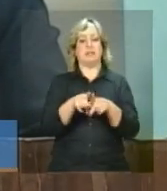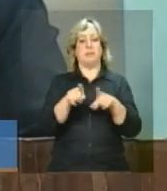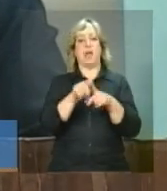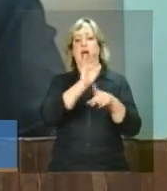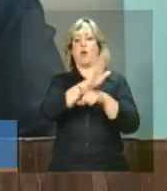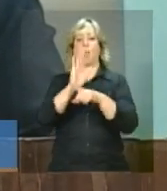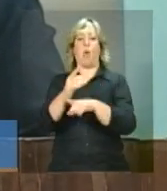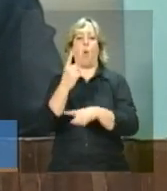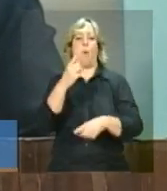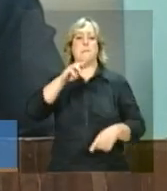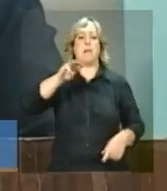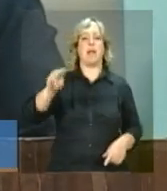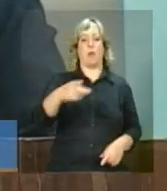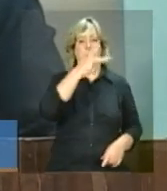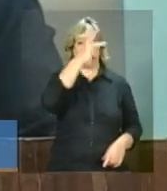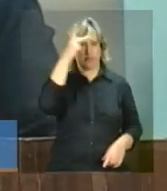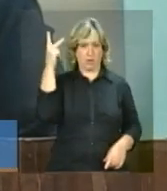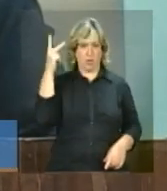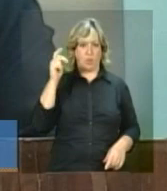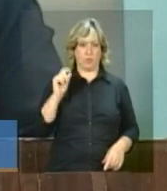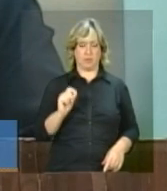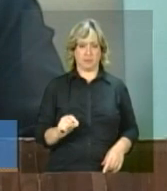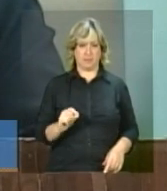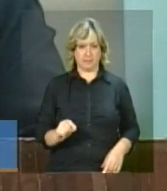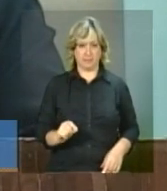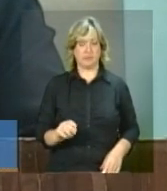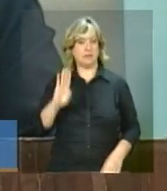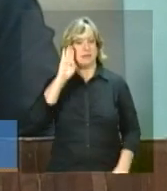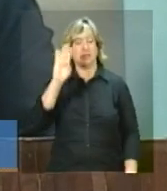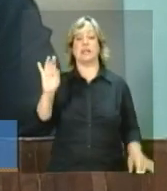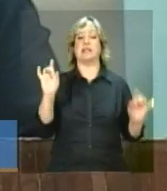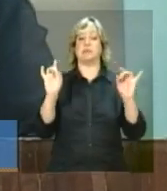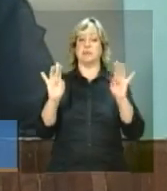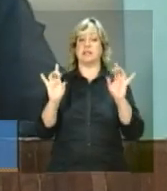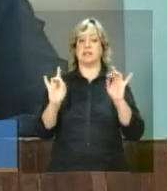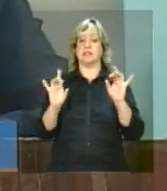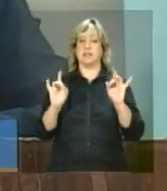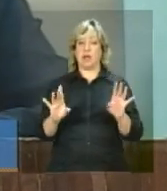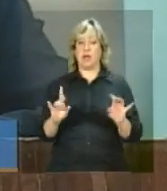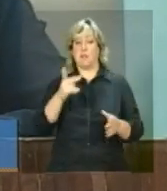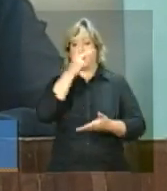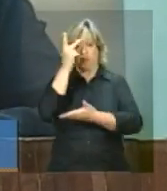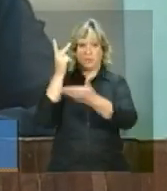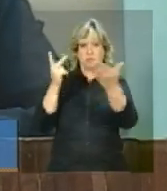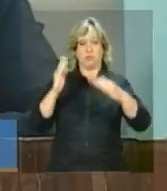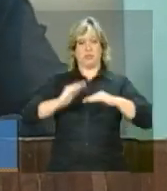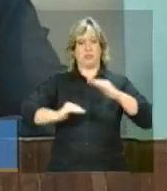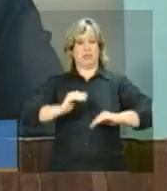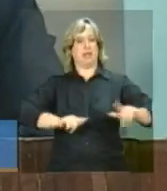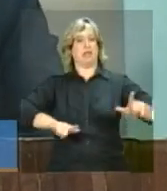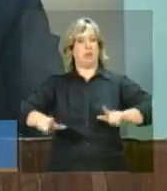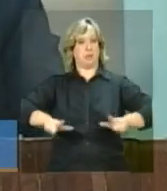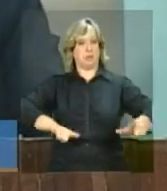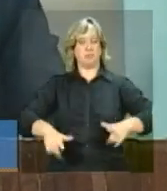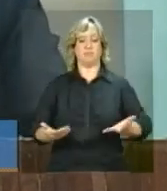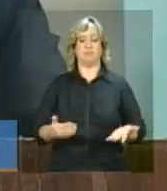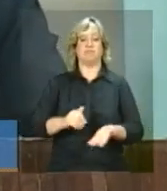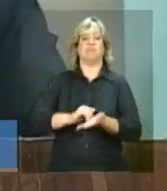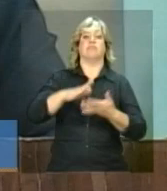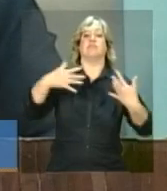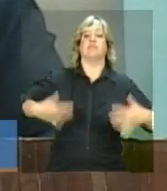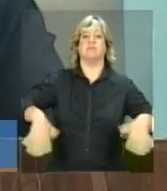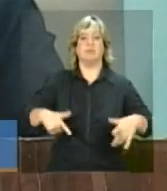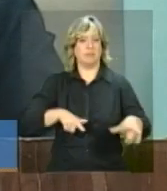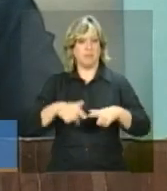de um milhão de pessoas, especialmente pessoas trabalhadoras, desempregados e